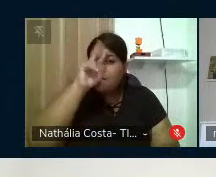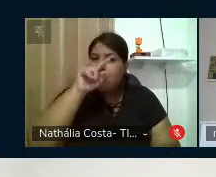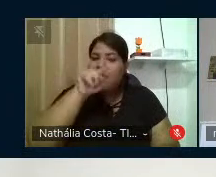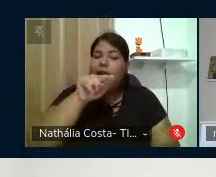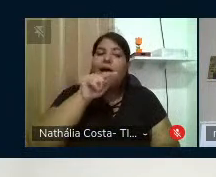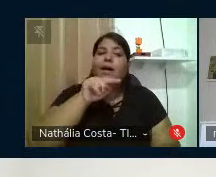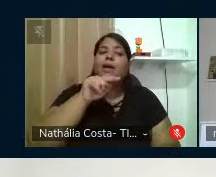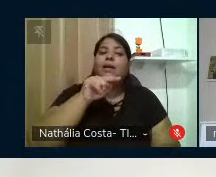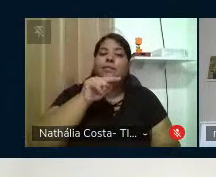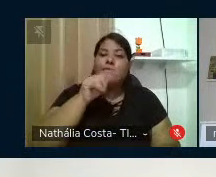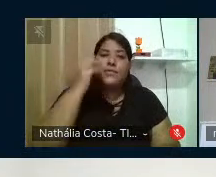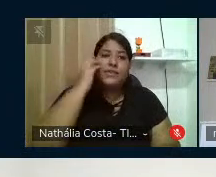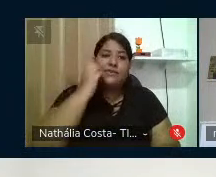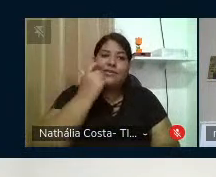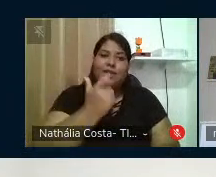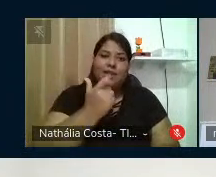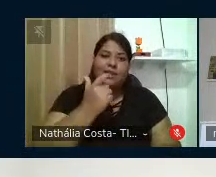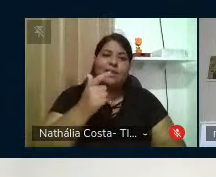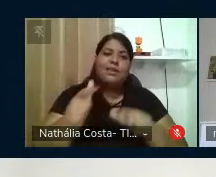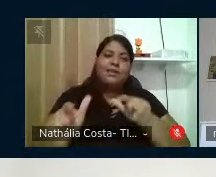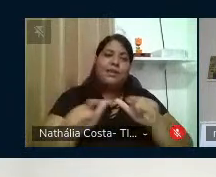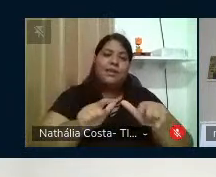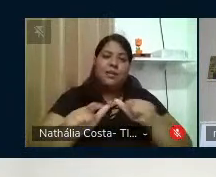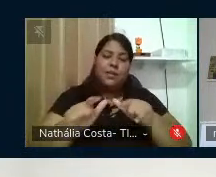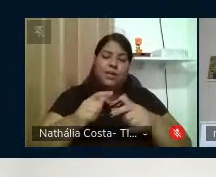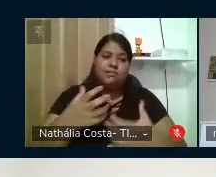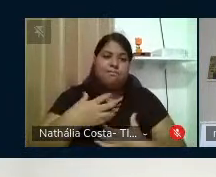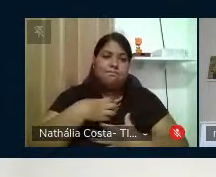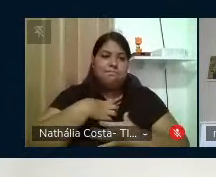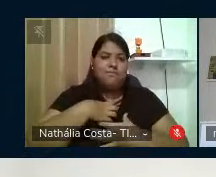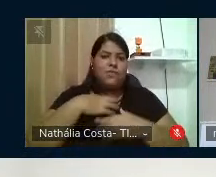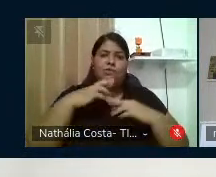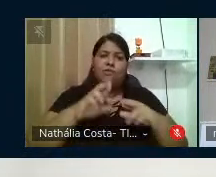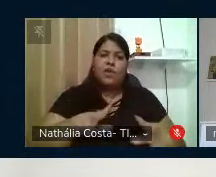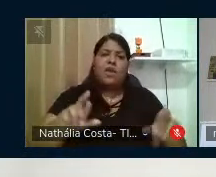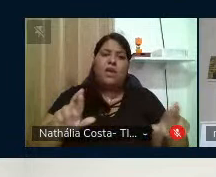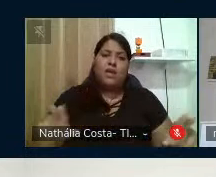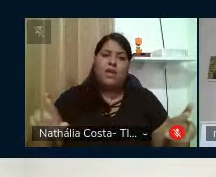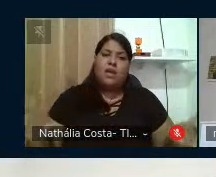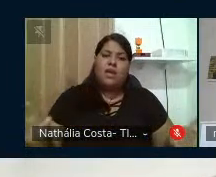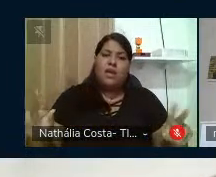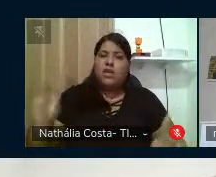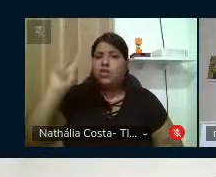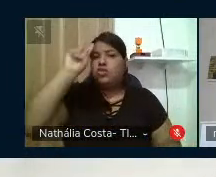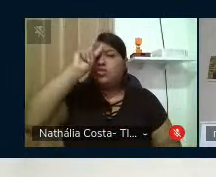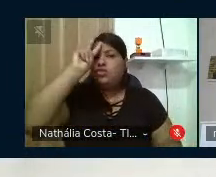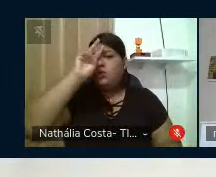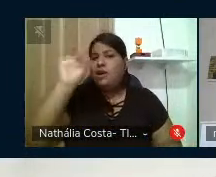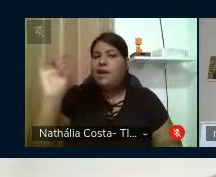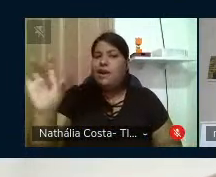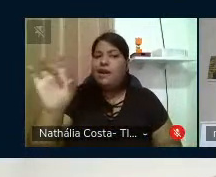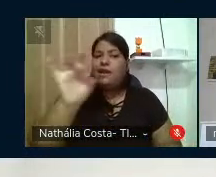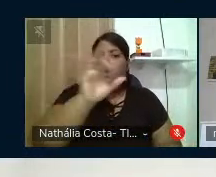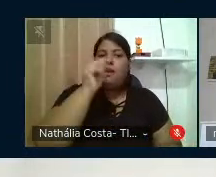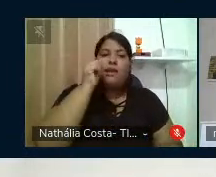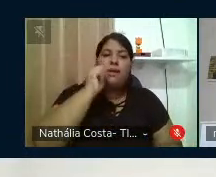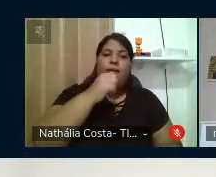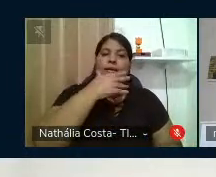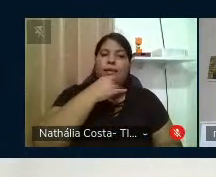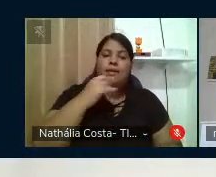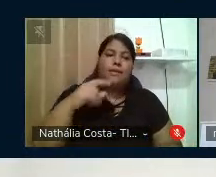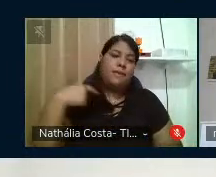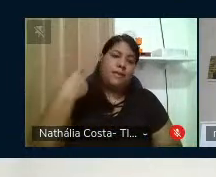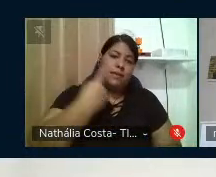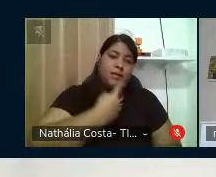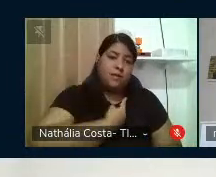sinergias freirianas a atiçarem centelhas de utopia a cada uma e a